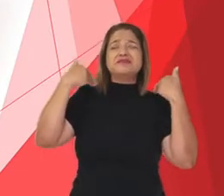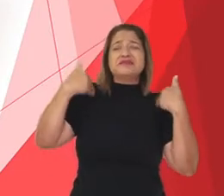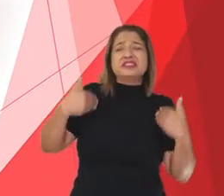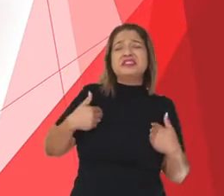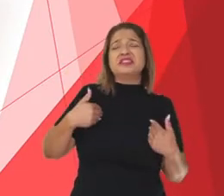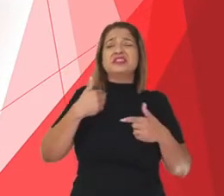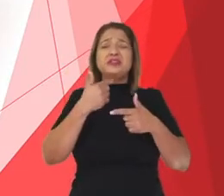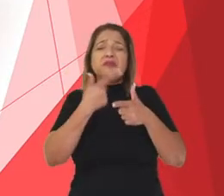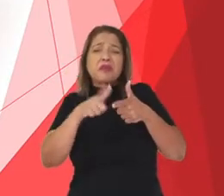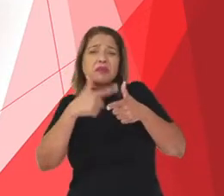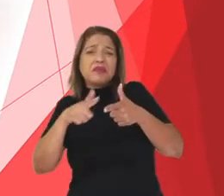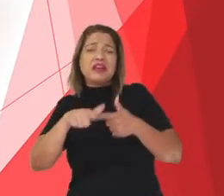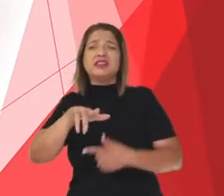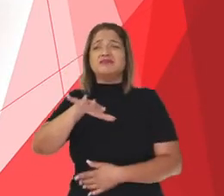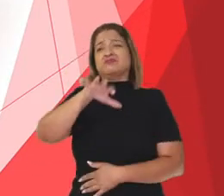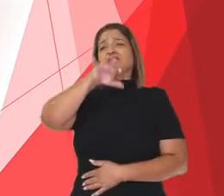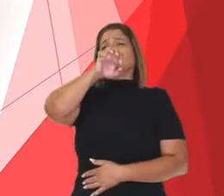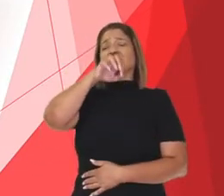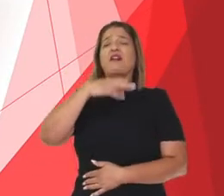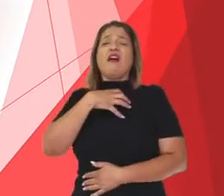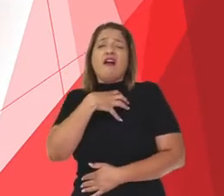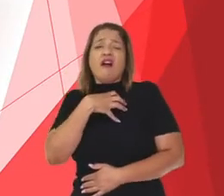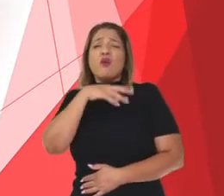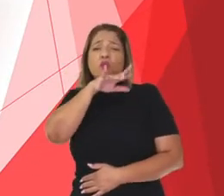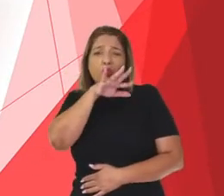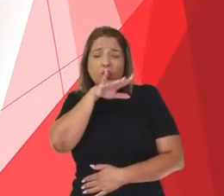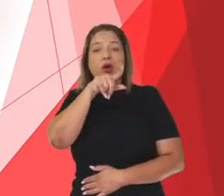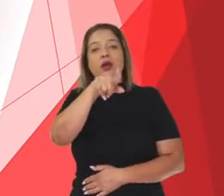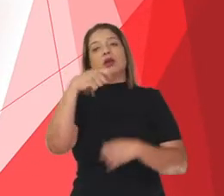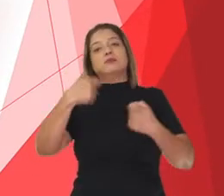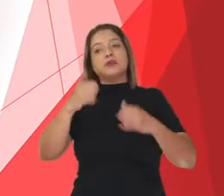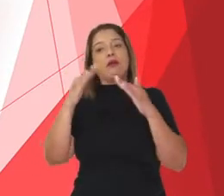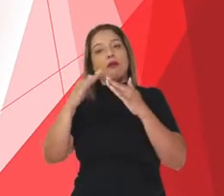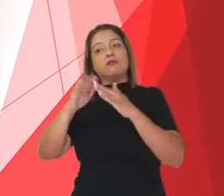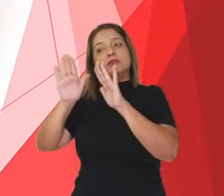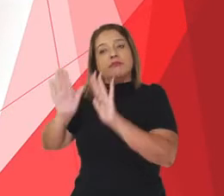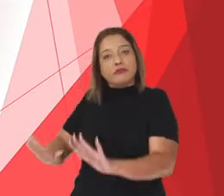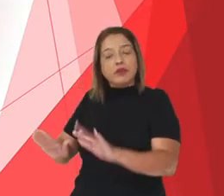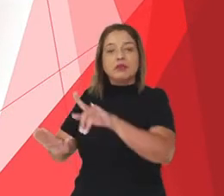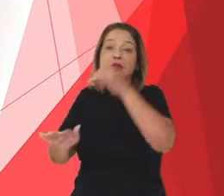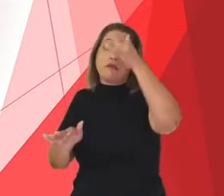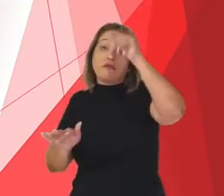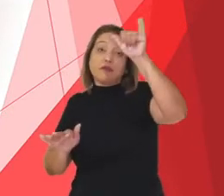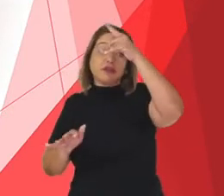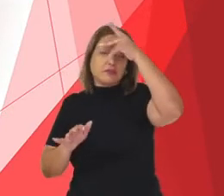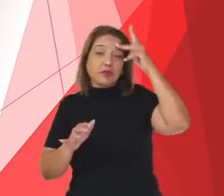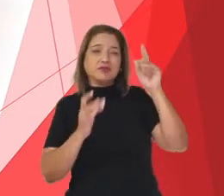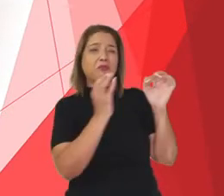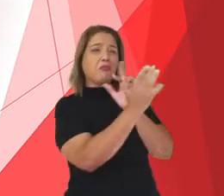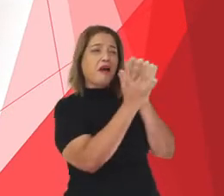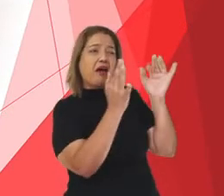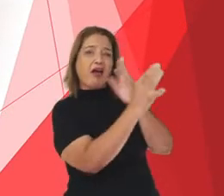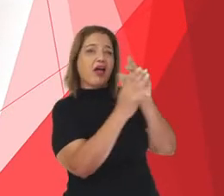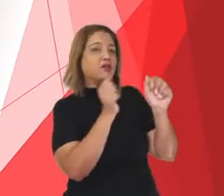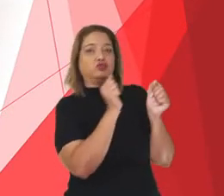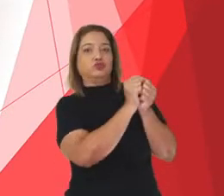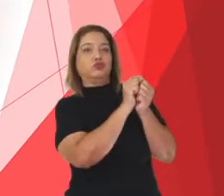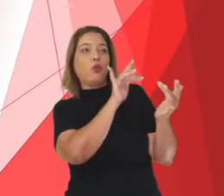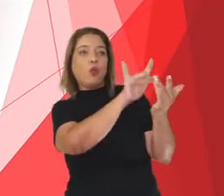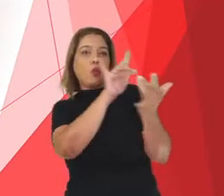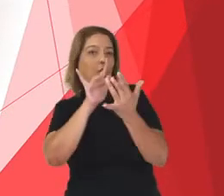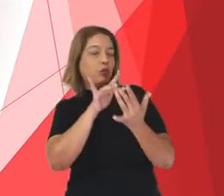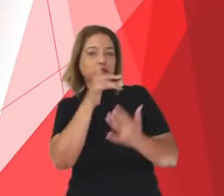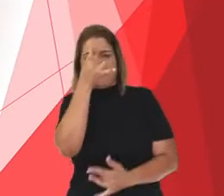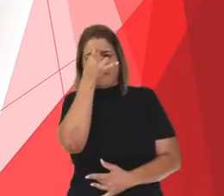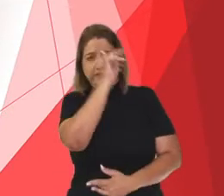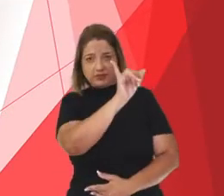alguma doença respiratória, procure ficar em casa e evitar locais com muitas pessoas. Ah,